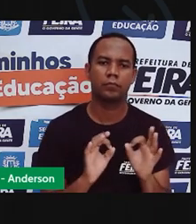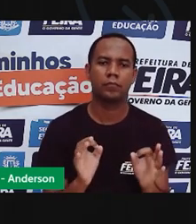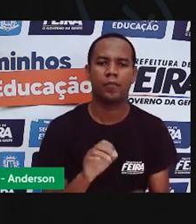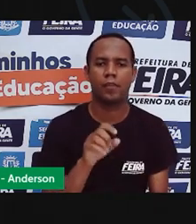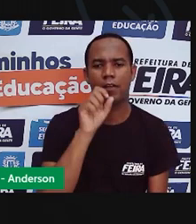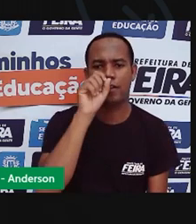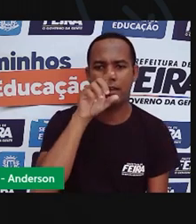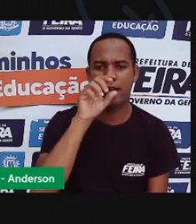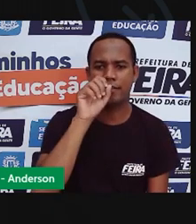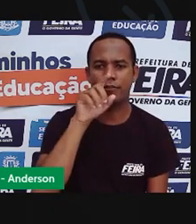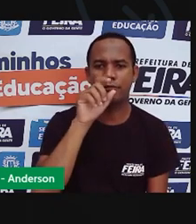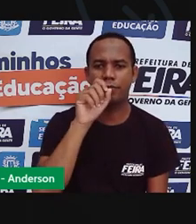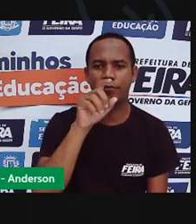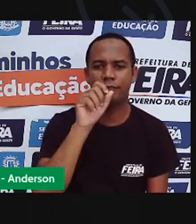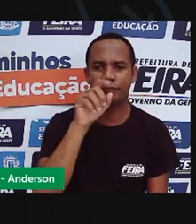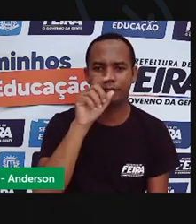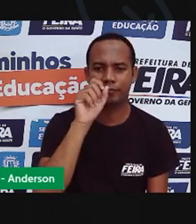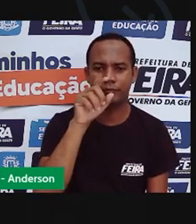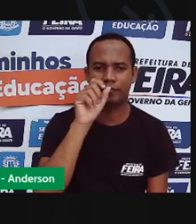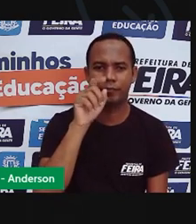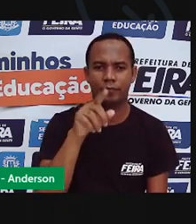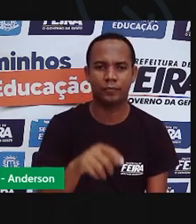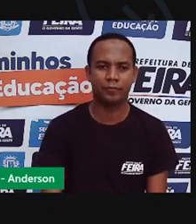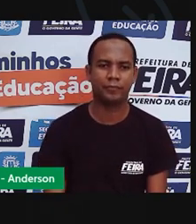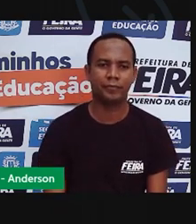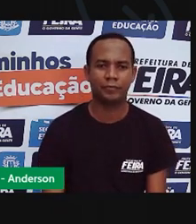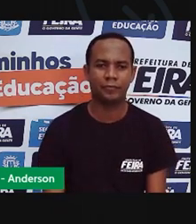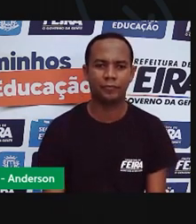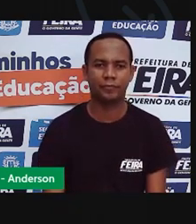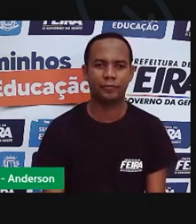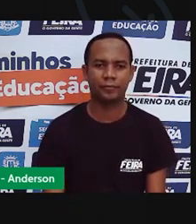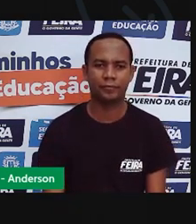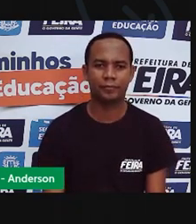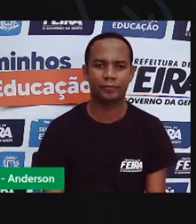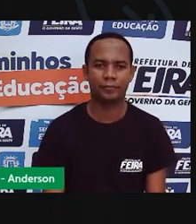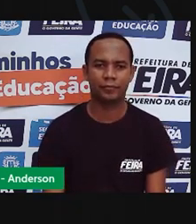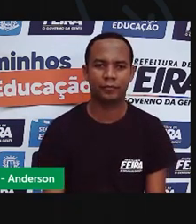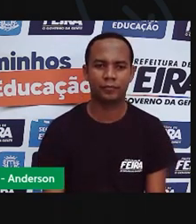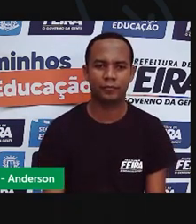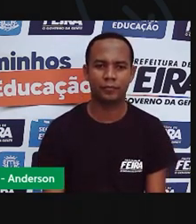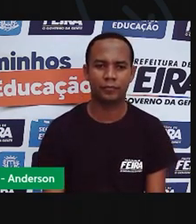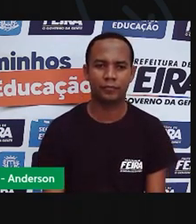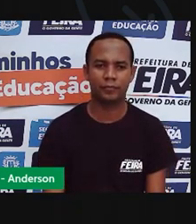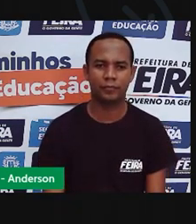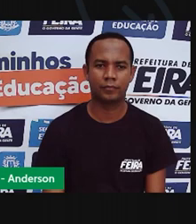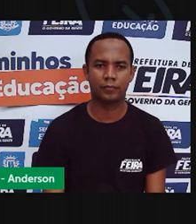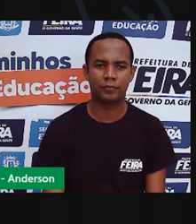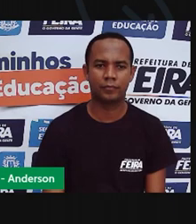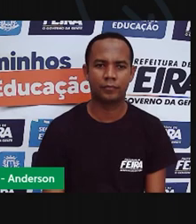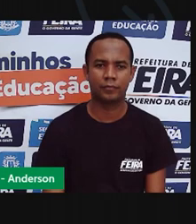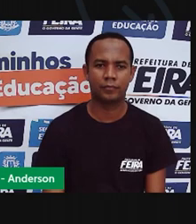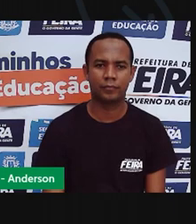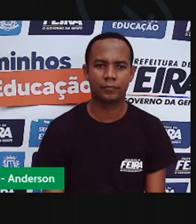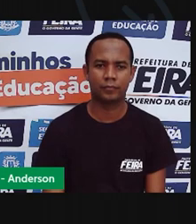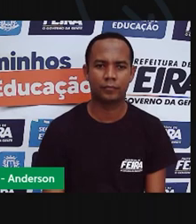Anderson? Azul, verde, vermelho? Azul? Pronto. Dá pra enfeitar o de Anderson aqui com azul, ó.